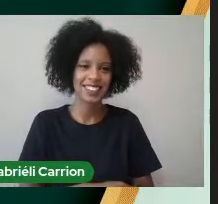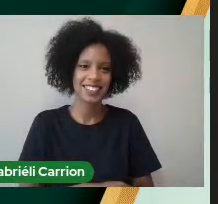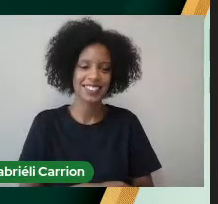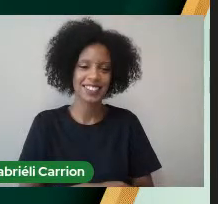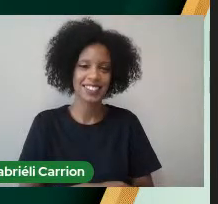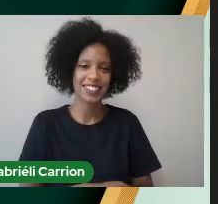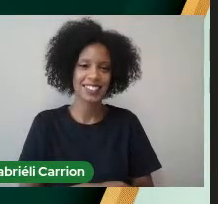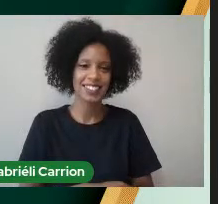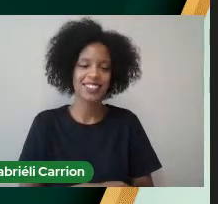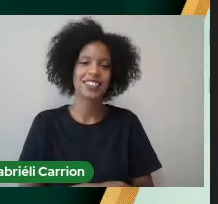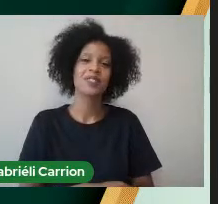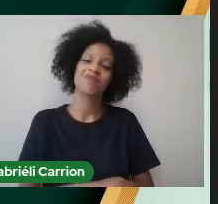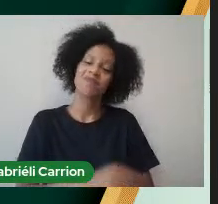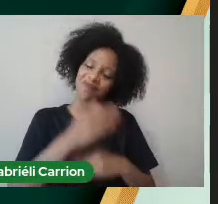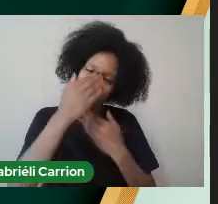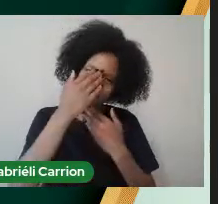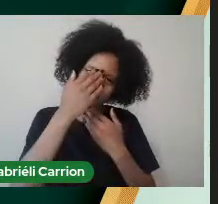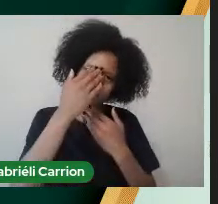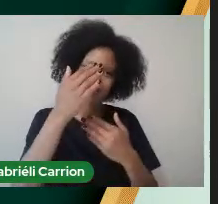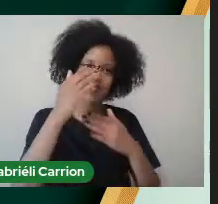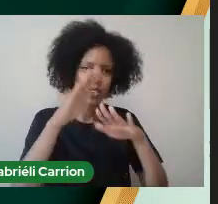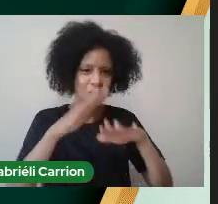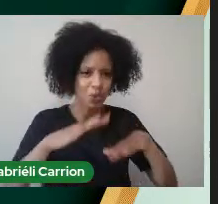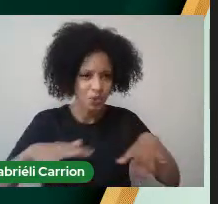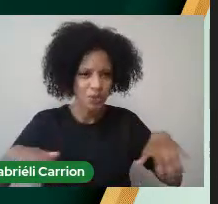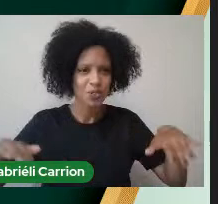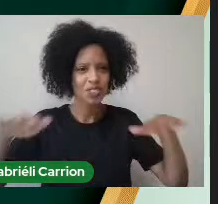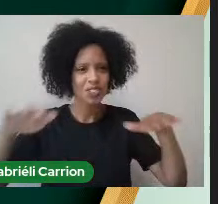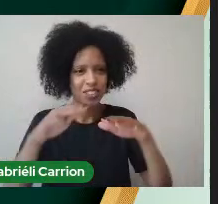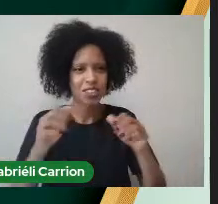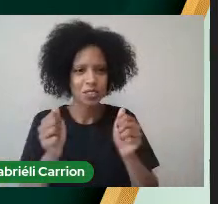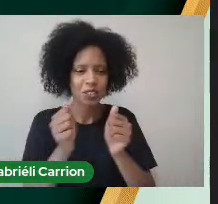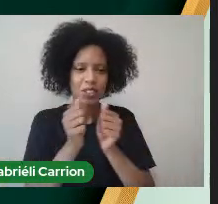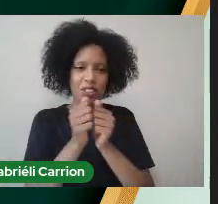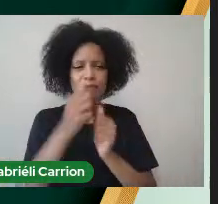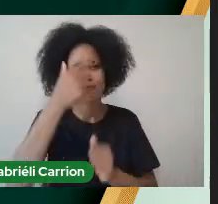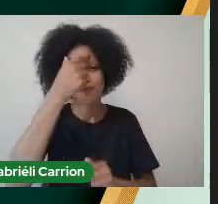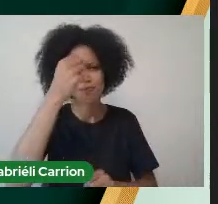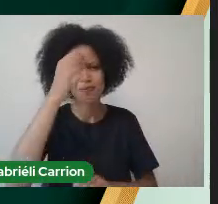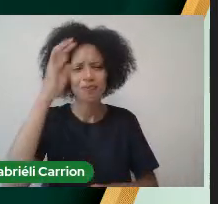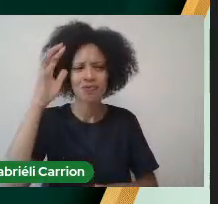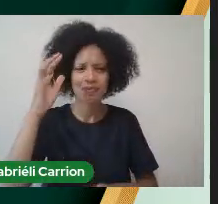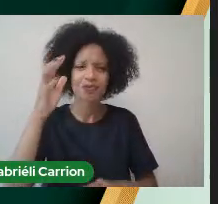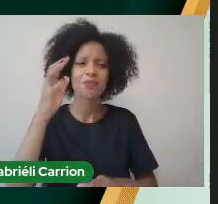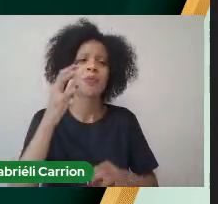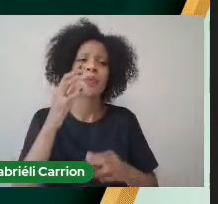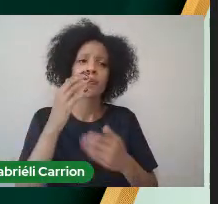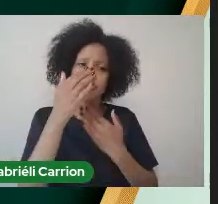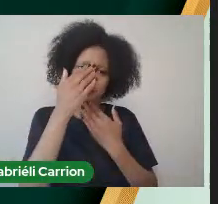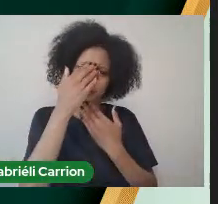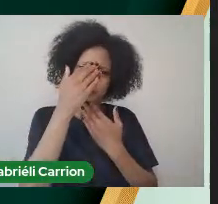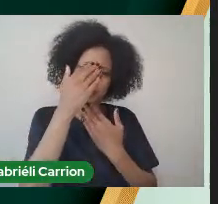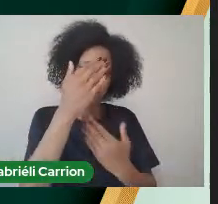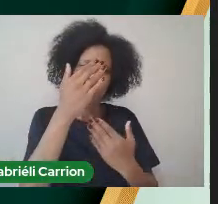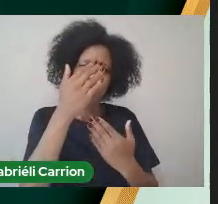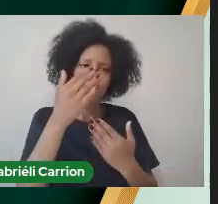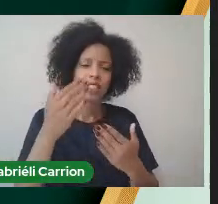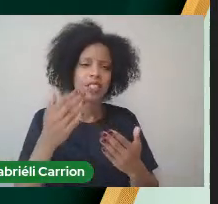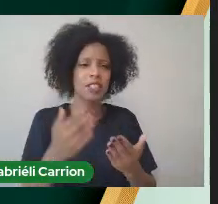Então muito obrigado A todos os presentes Obrigada Universidade Por nos proporcionar Essa